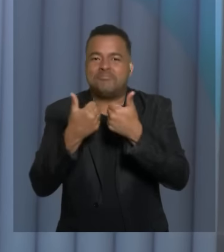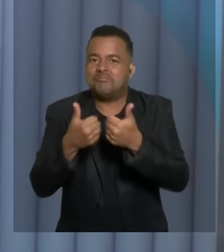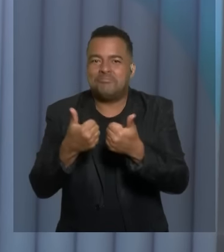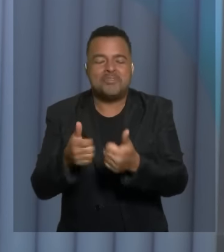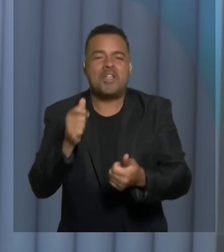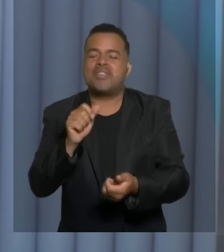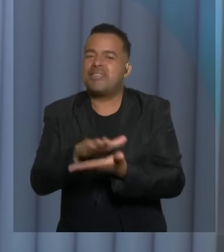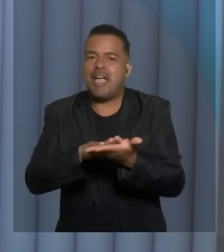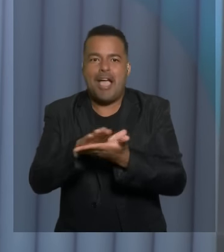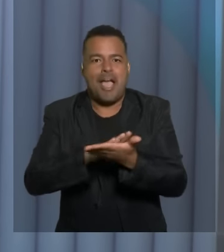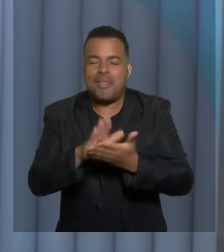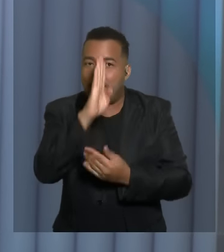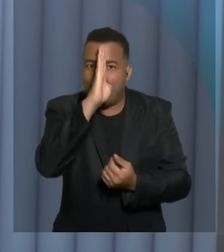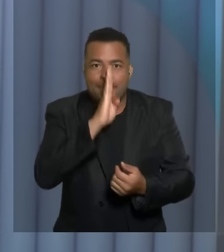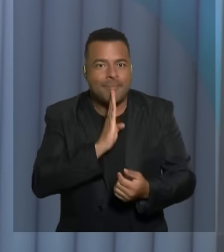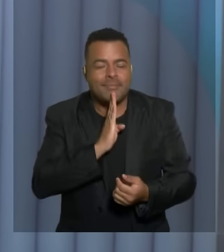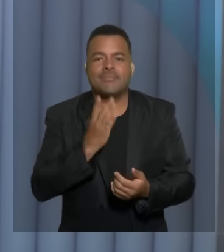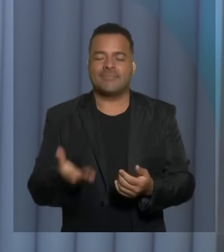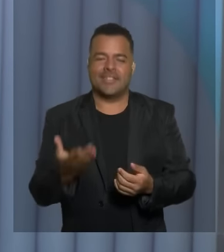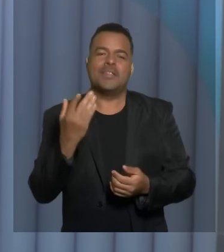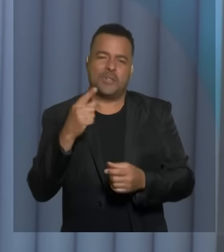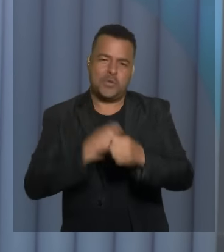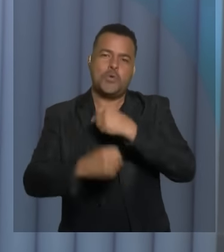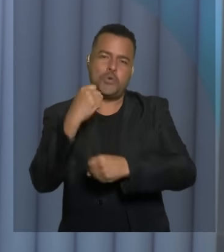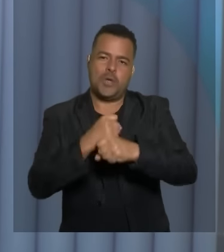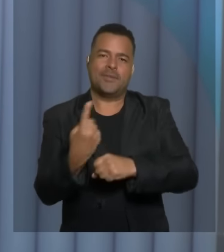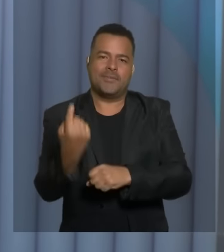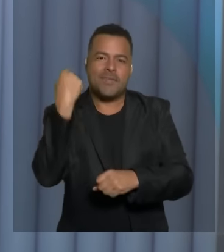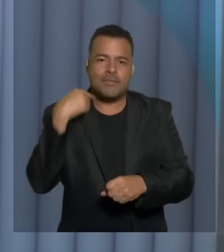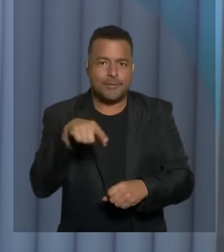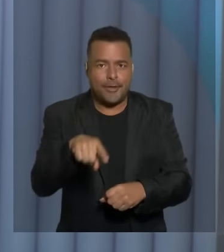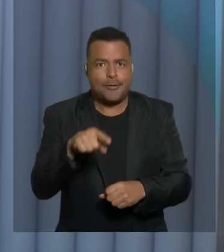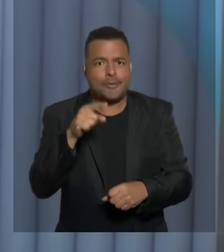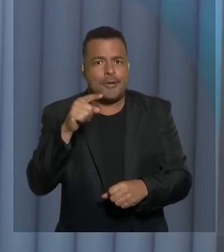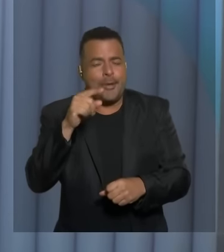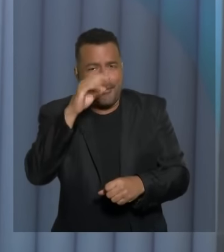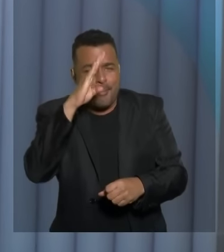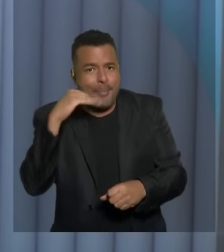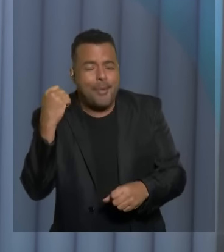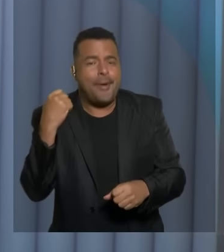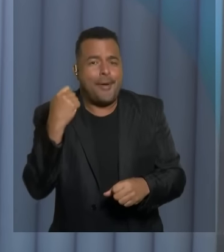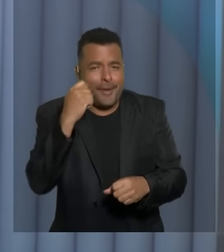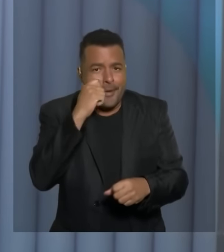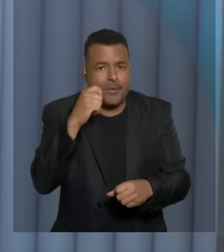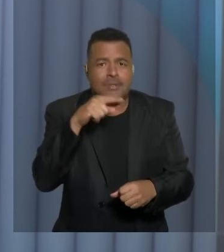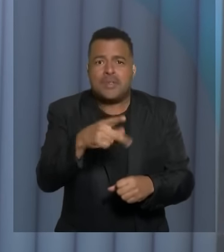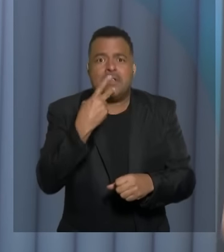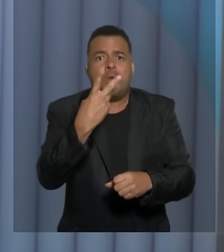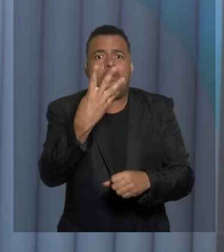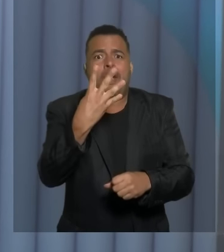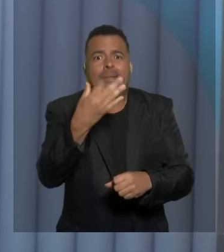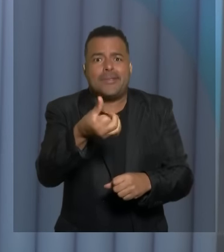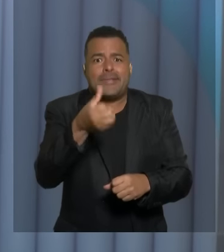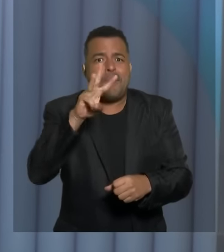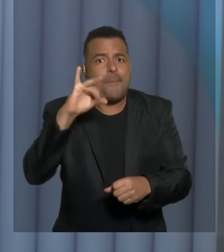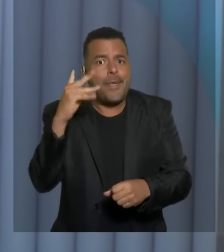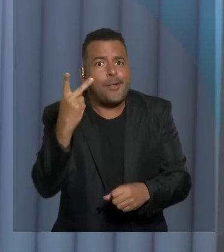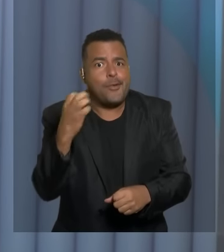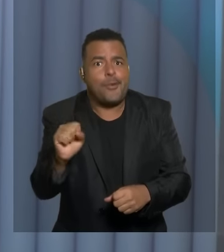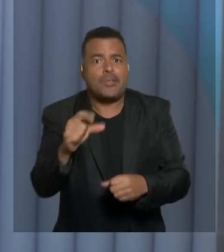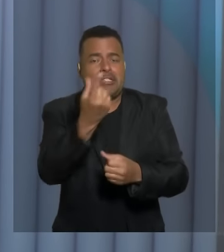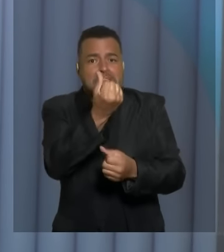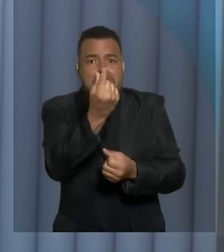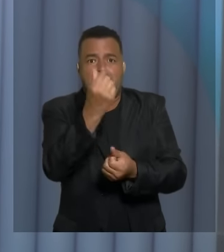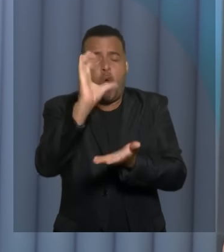público. E no ano passado, o município gastou, Marcos, 46 milhões de reais para bancar todo o sistema.